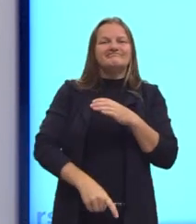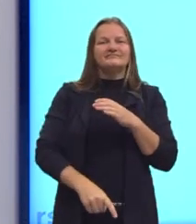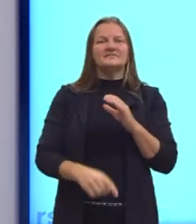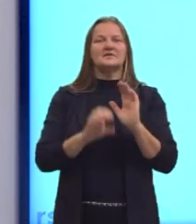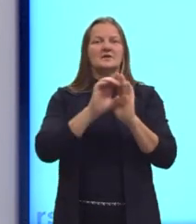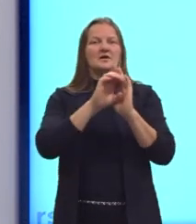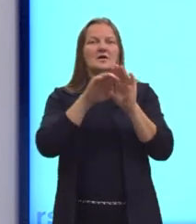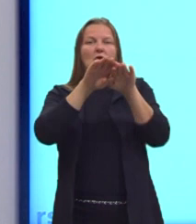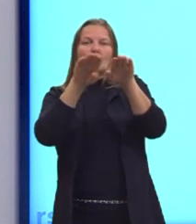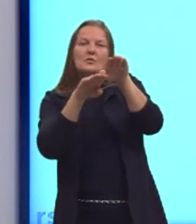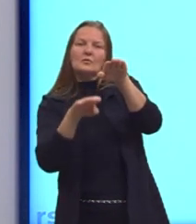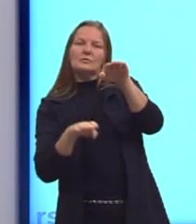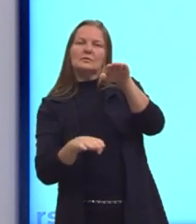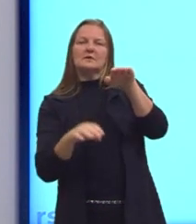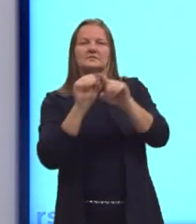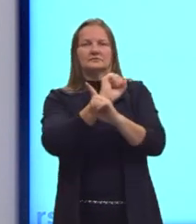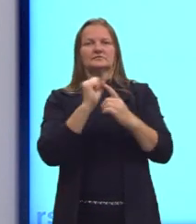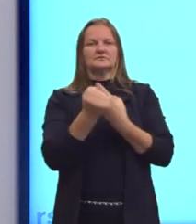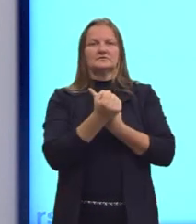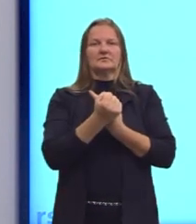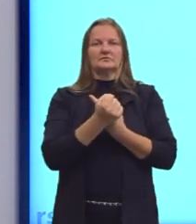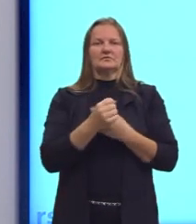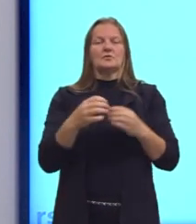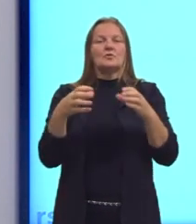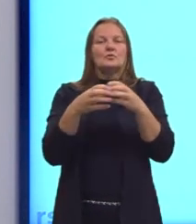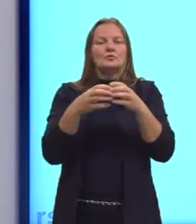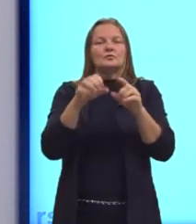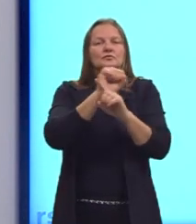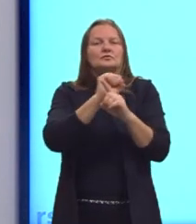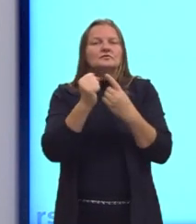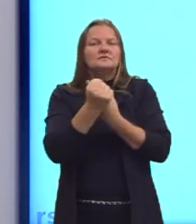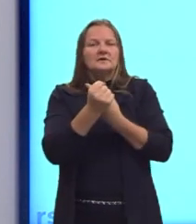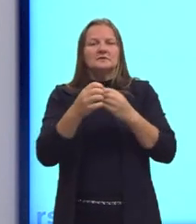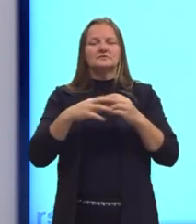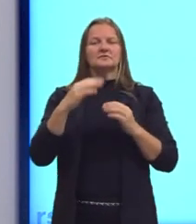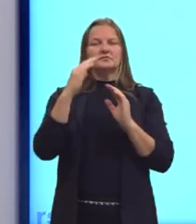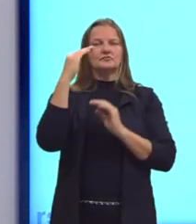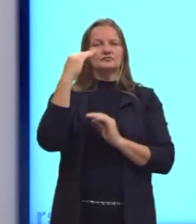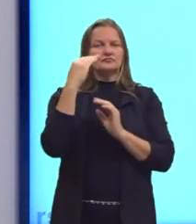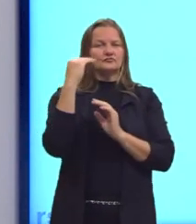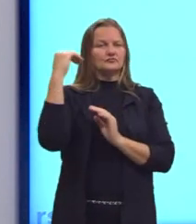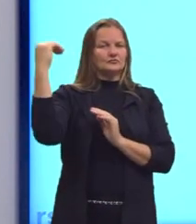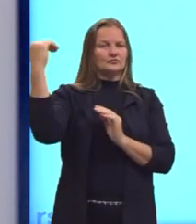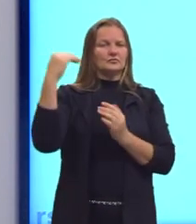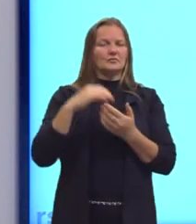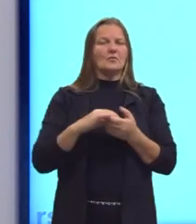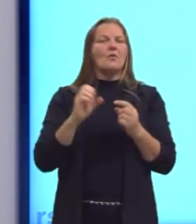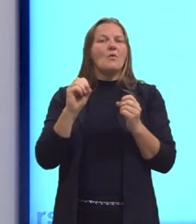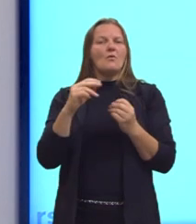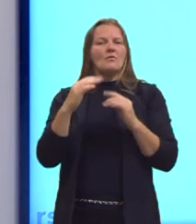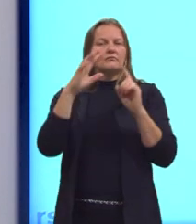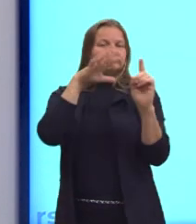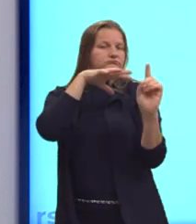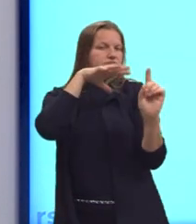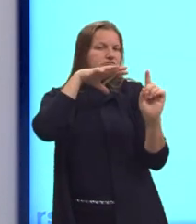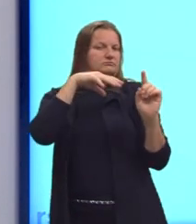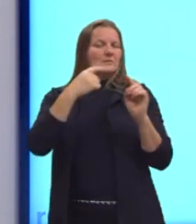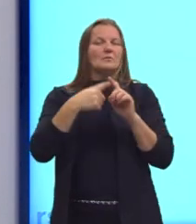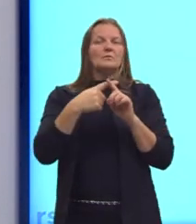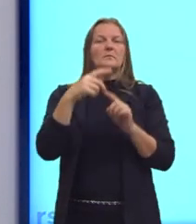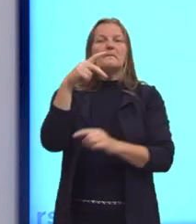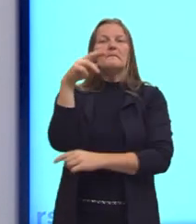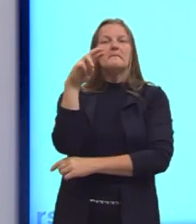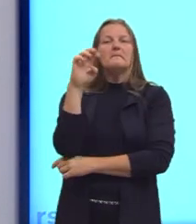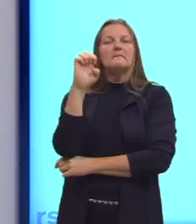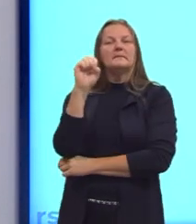classes sociais. Vejam só, ó. Os grupos sociais adquirem status, honraria ou prestígio em razão das